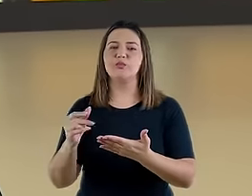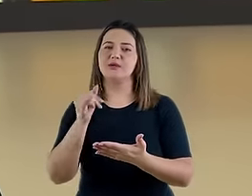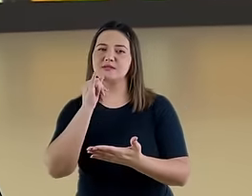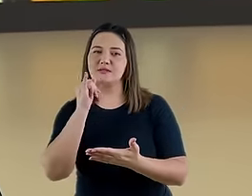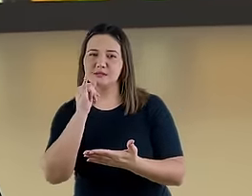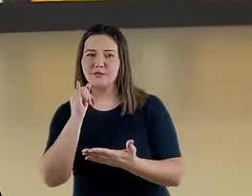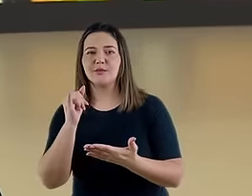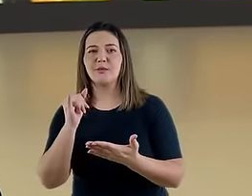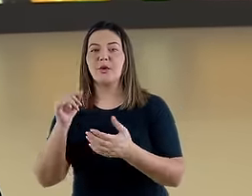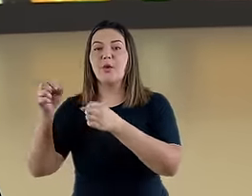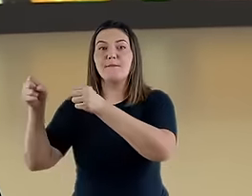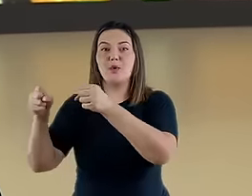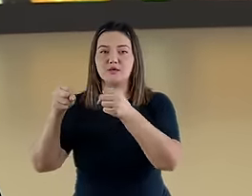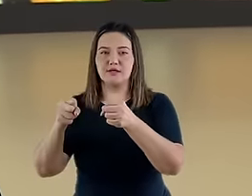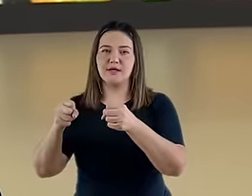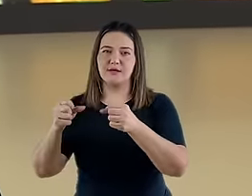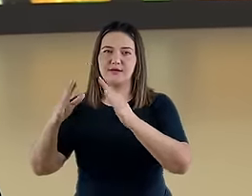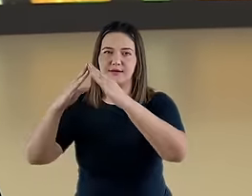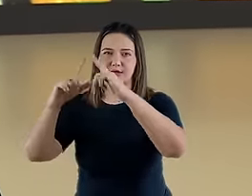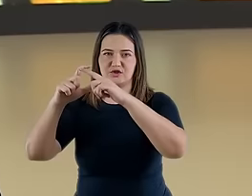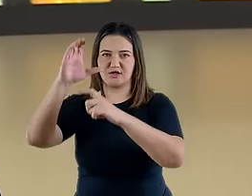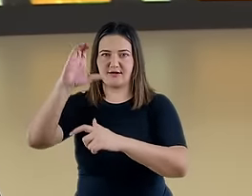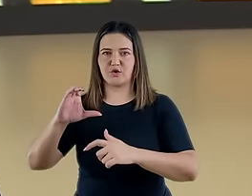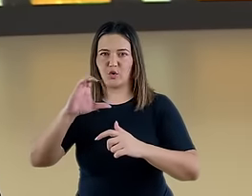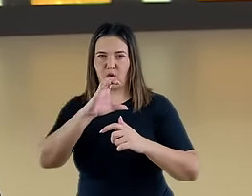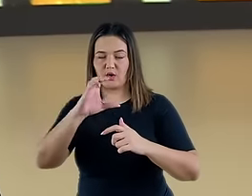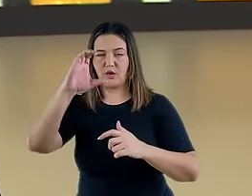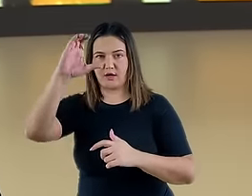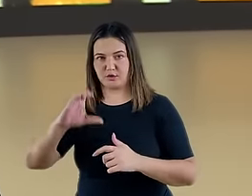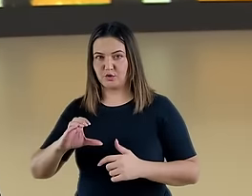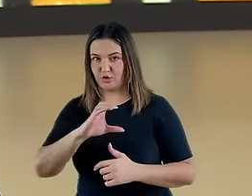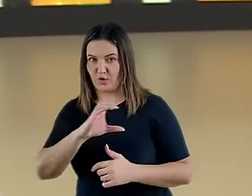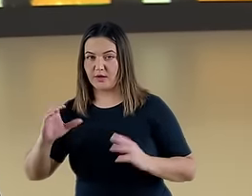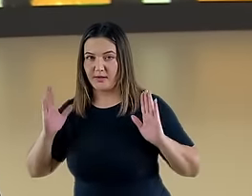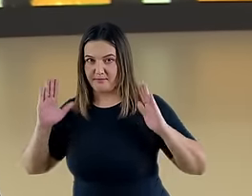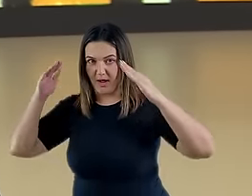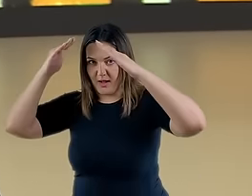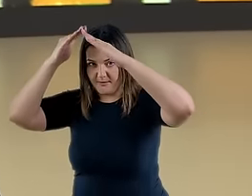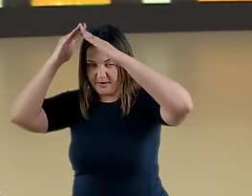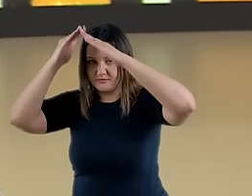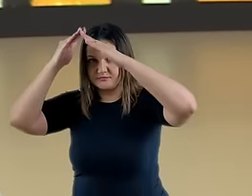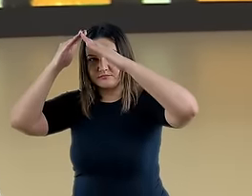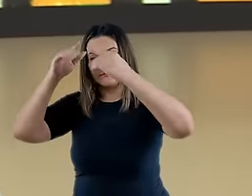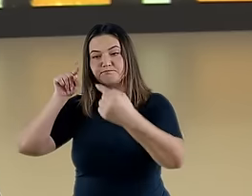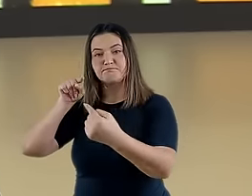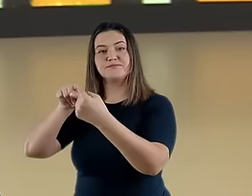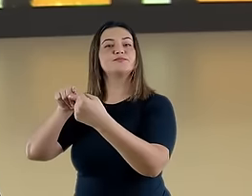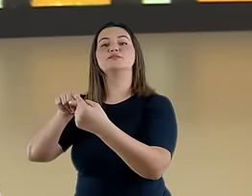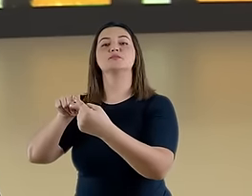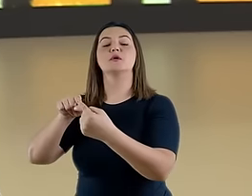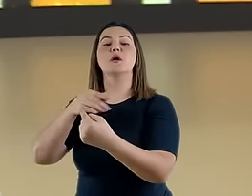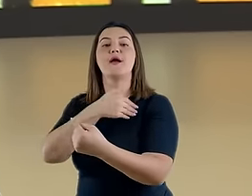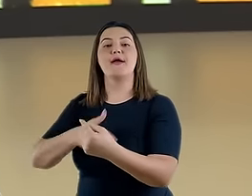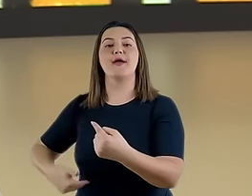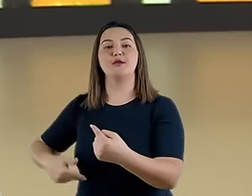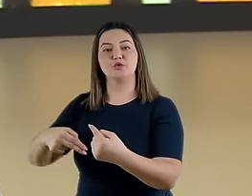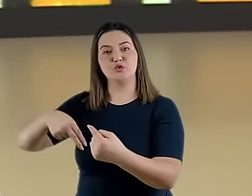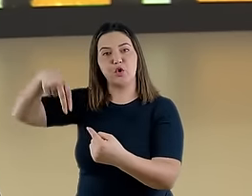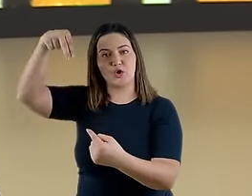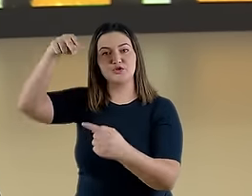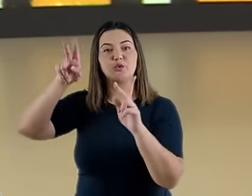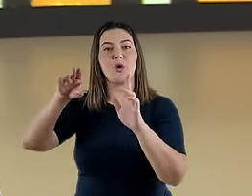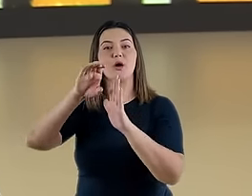entre o poder papal de Daniel 7 e 8 com o rei do norte, a partir de Daniel capítulo 11,